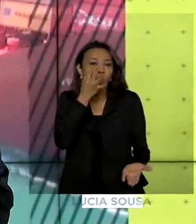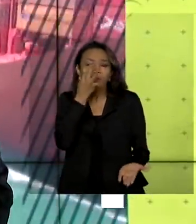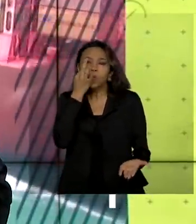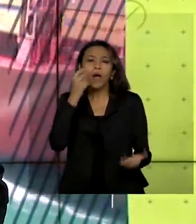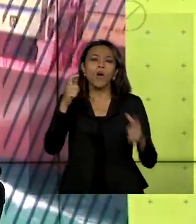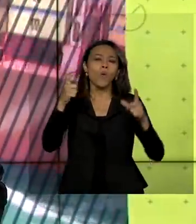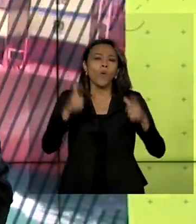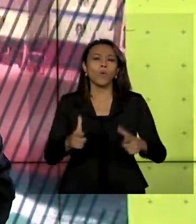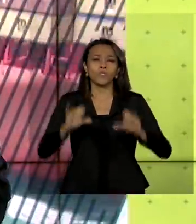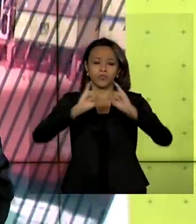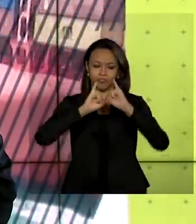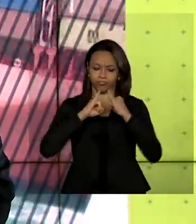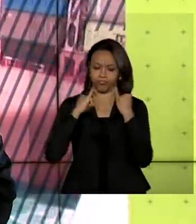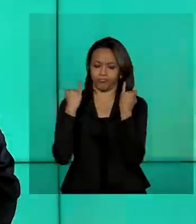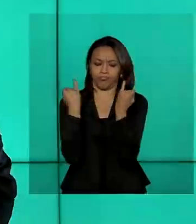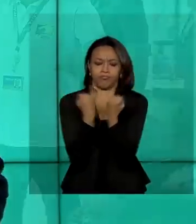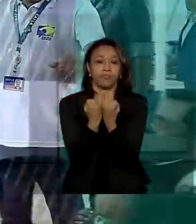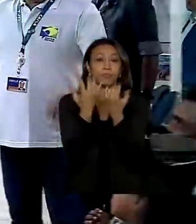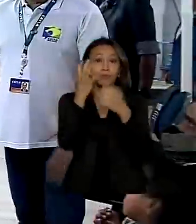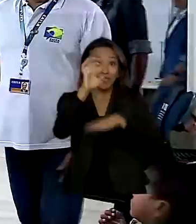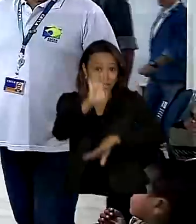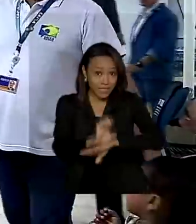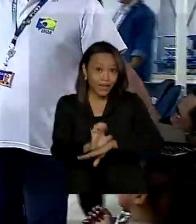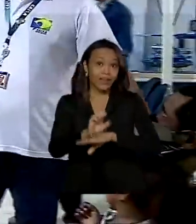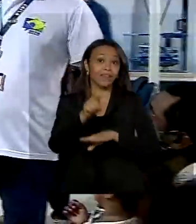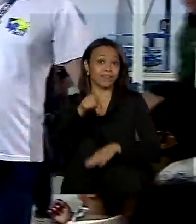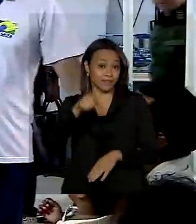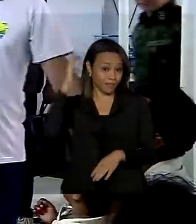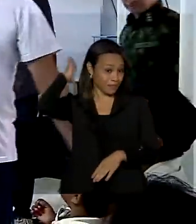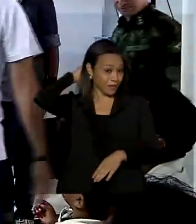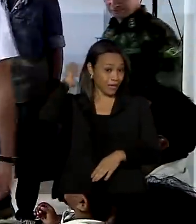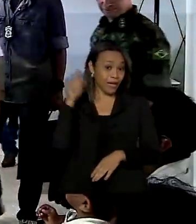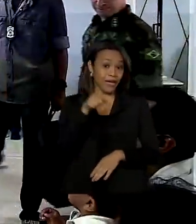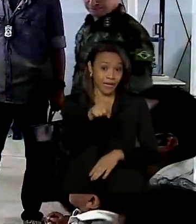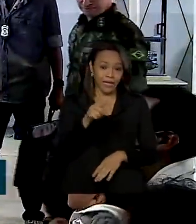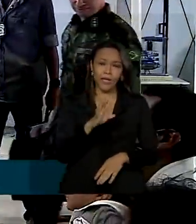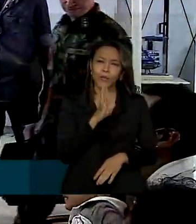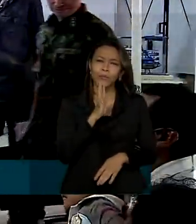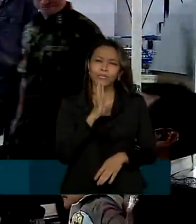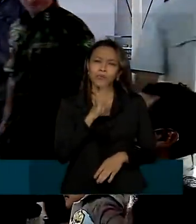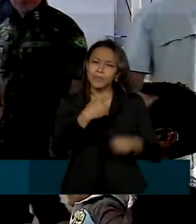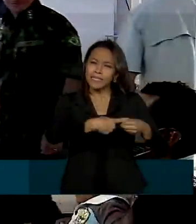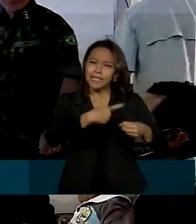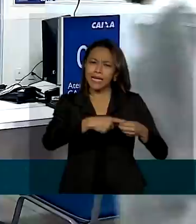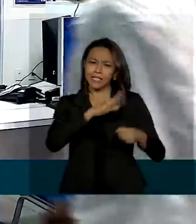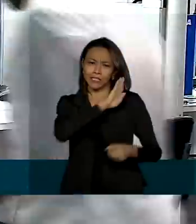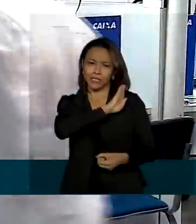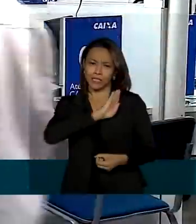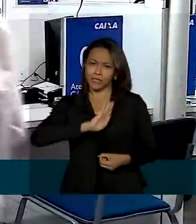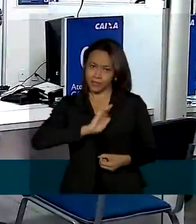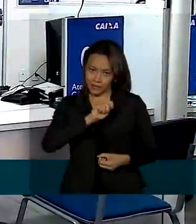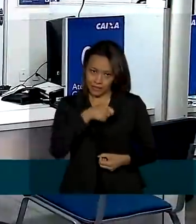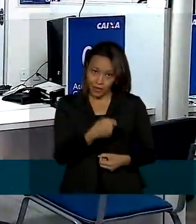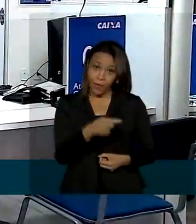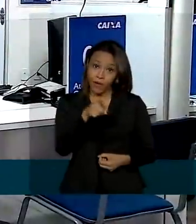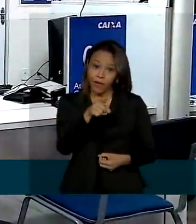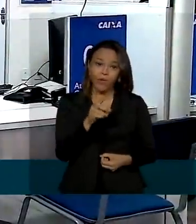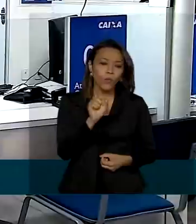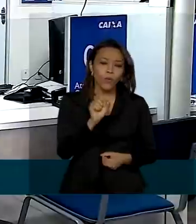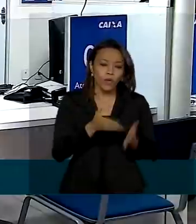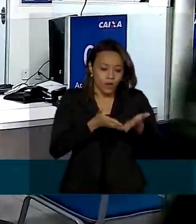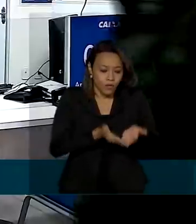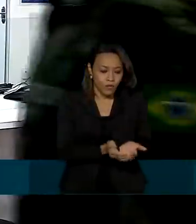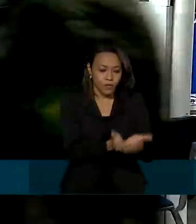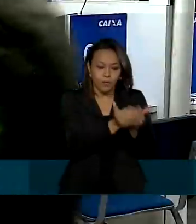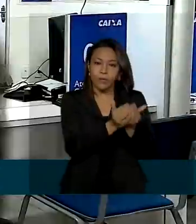Marajó, no Pará. Logo cedo, na cidade de Breves, conheceu uma agência barco da Caixa Econômica que leva serviços bancários